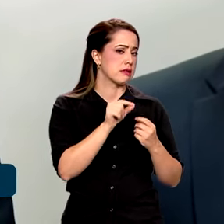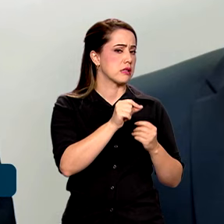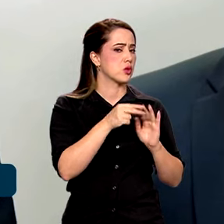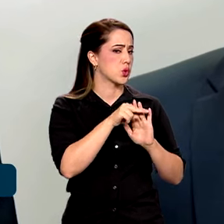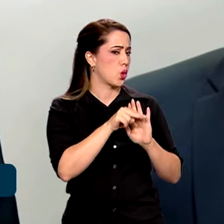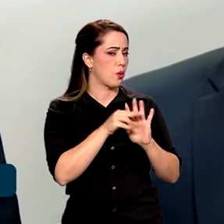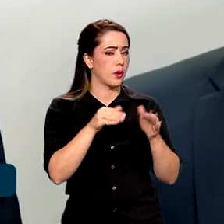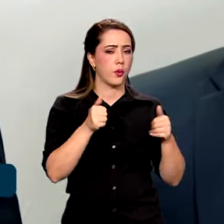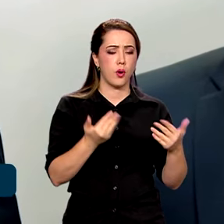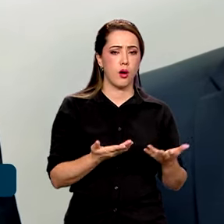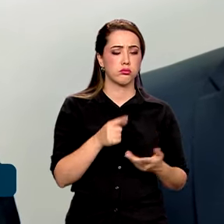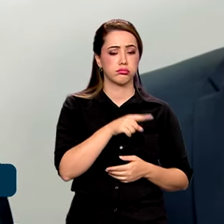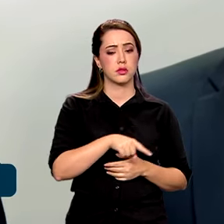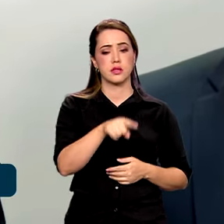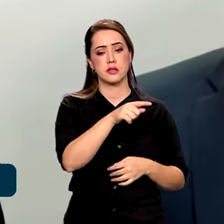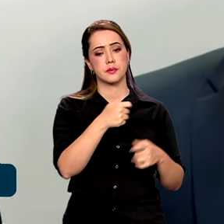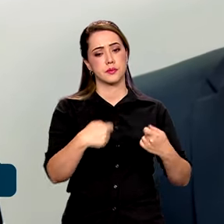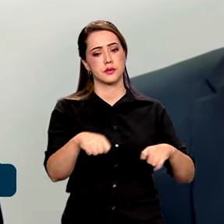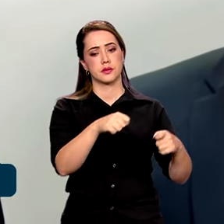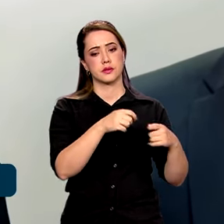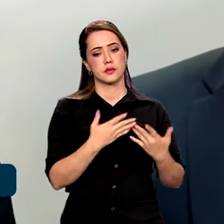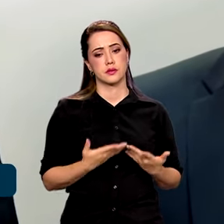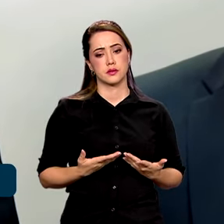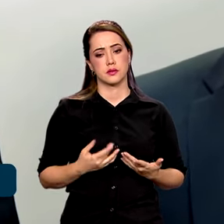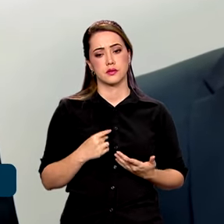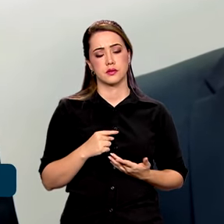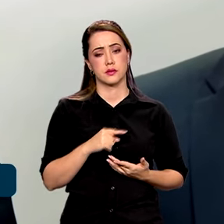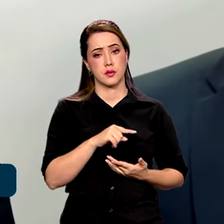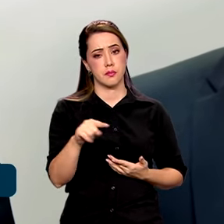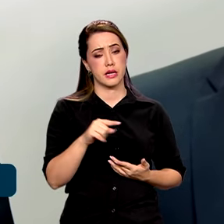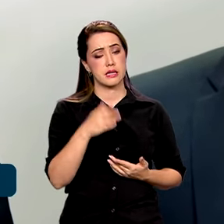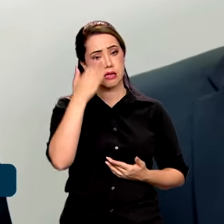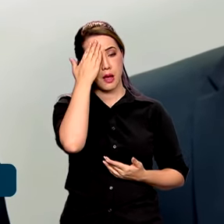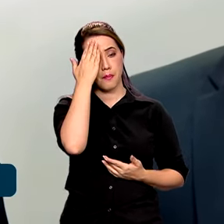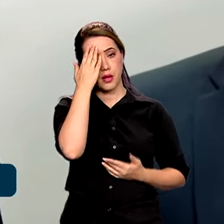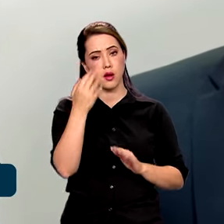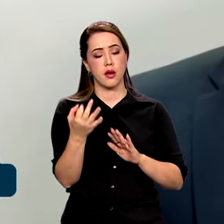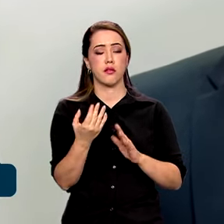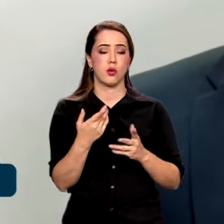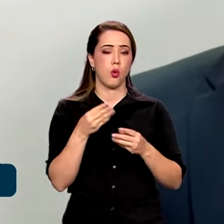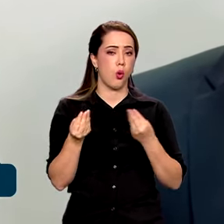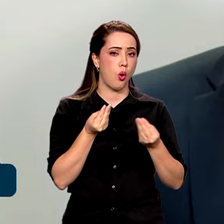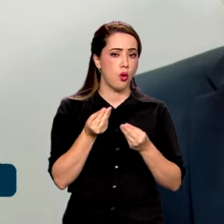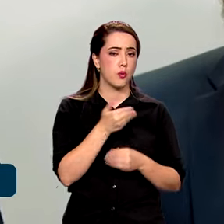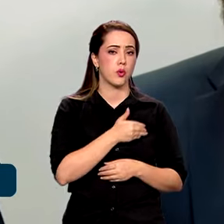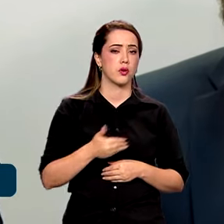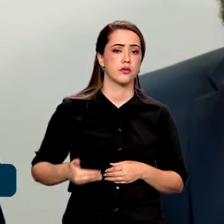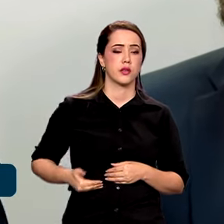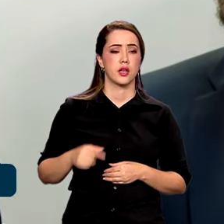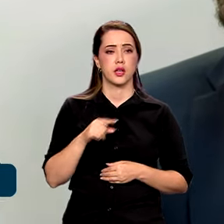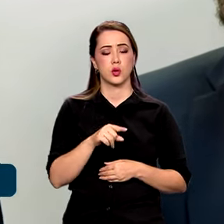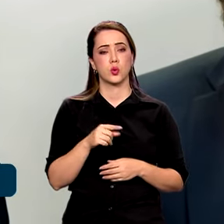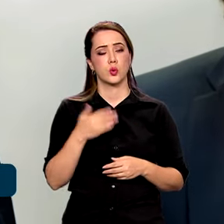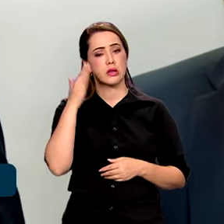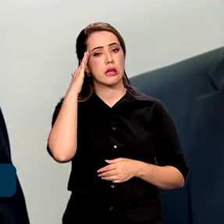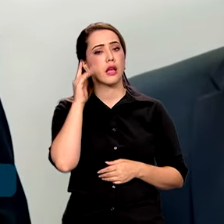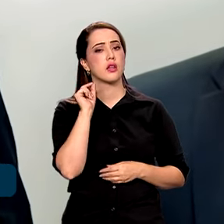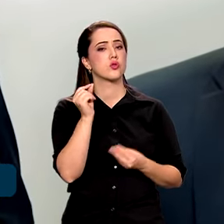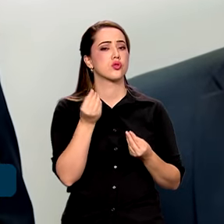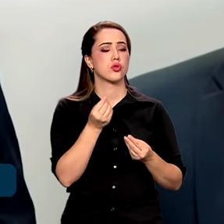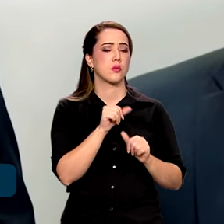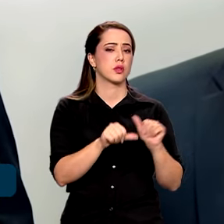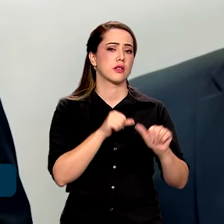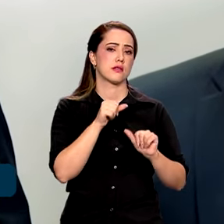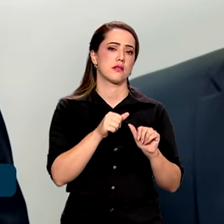reforma, para endereçar a opinião do governo sobre como ele, o governo, entende a reforma